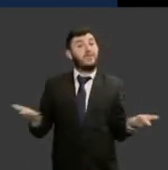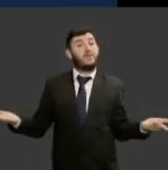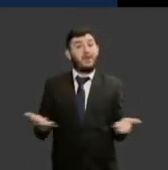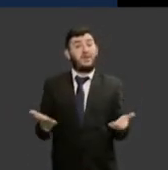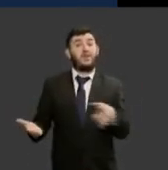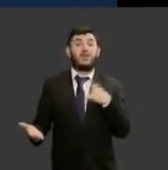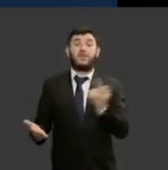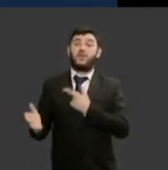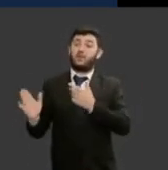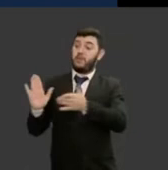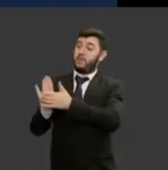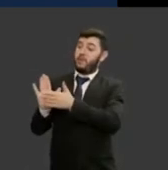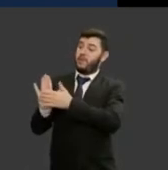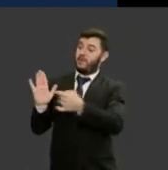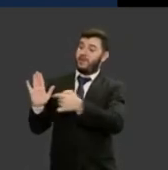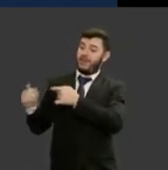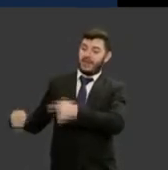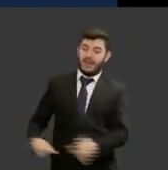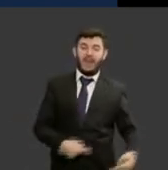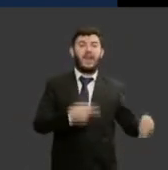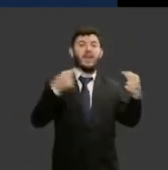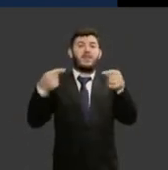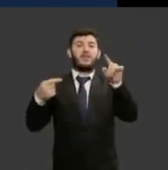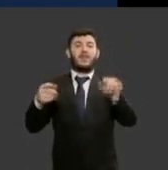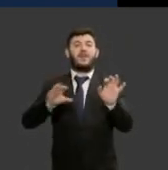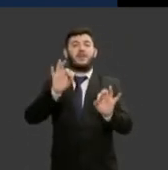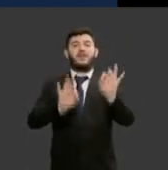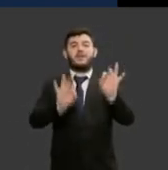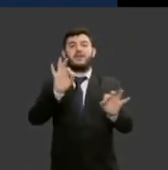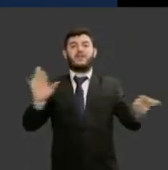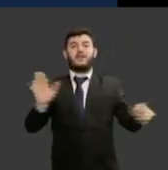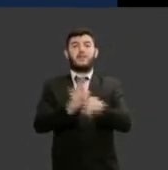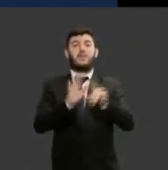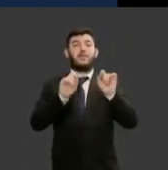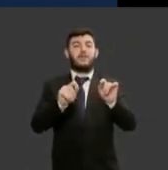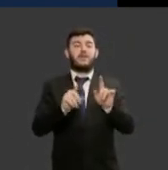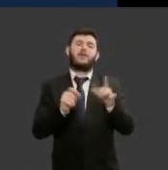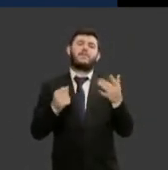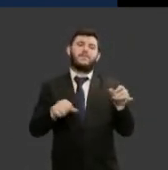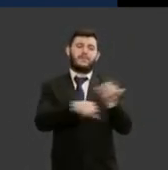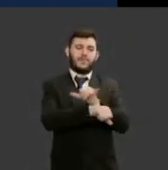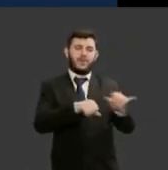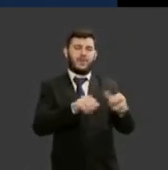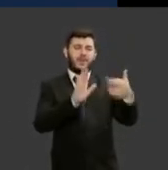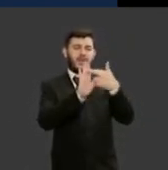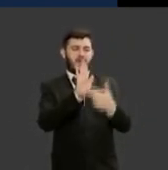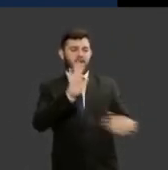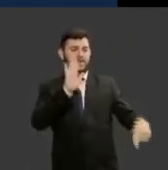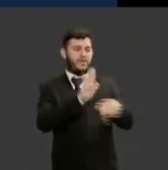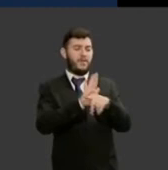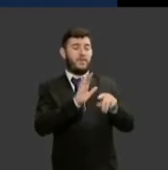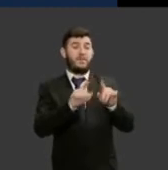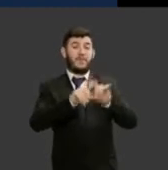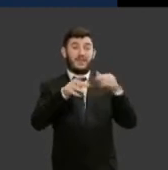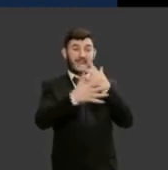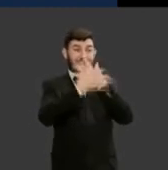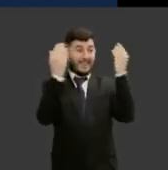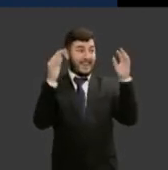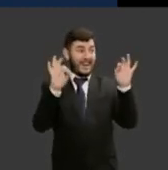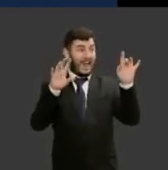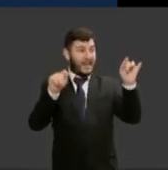discussão exatamente isso desenhar trilhas funcionais sem esquecer que as mulheres ficaram durante muito tempo sem serem